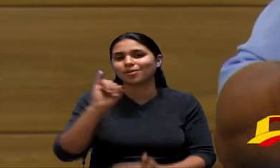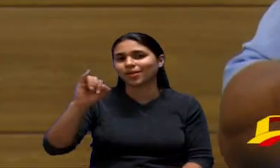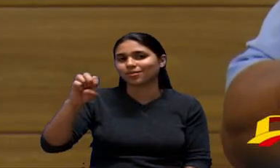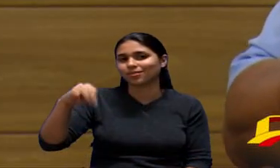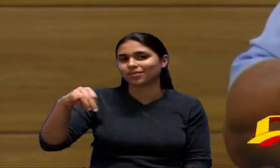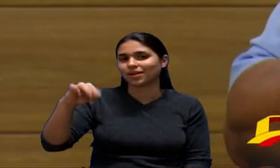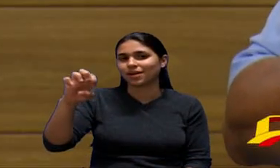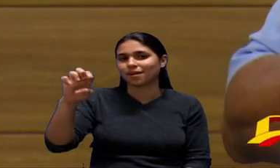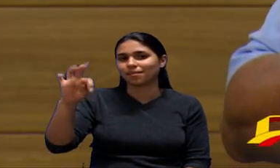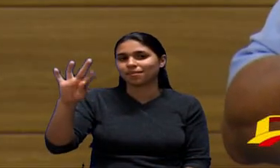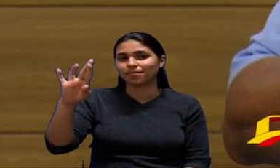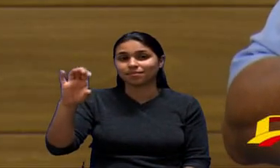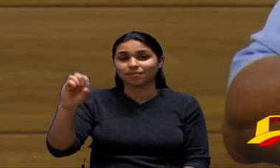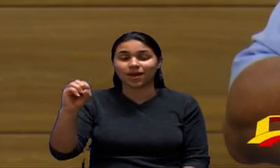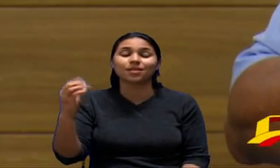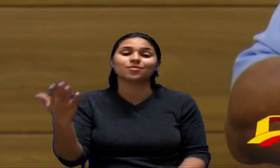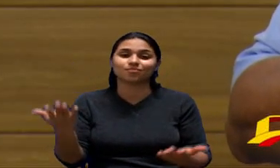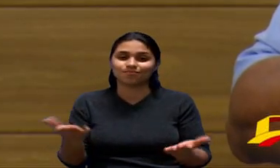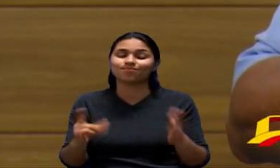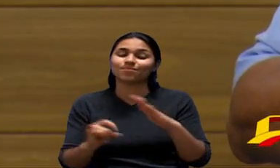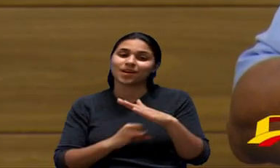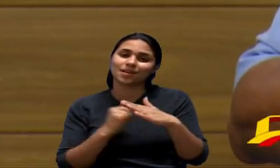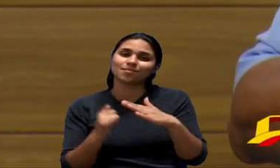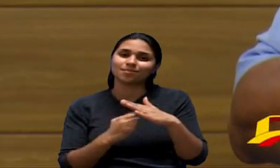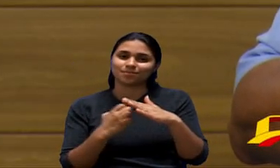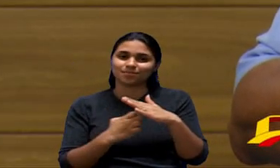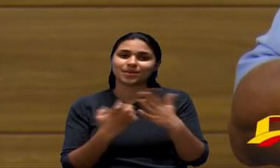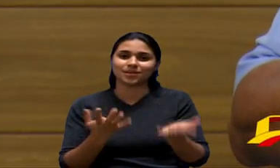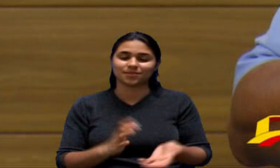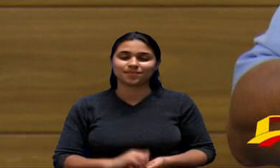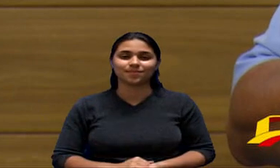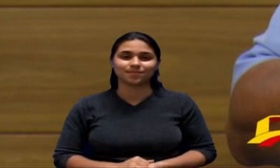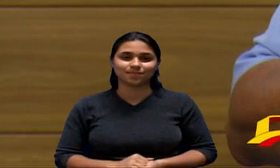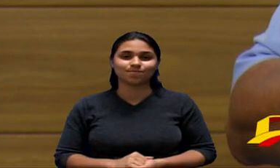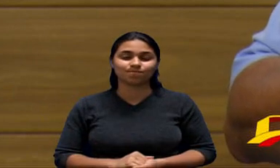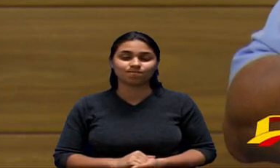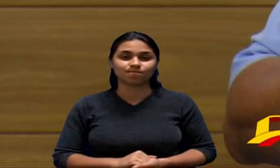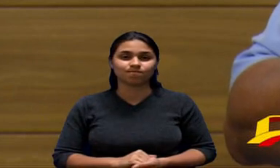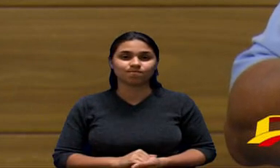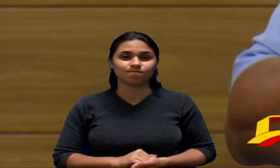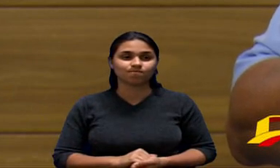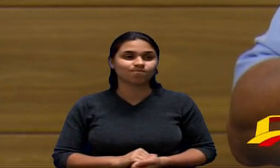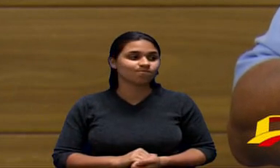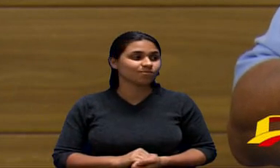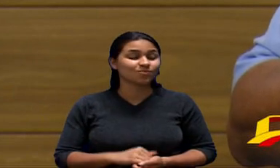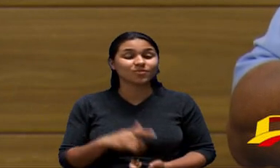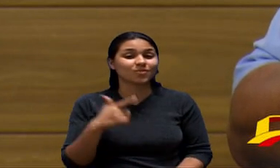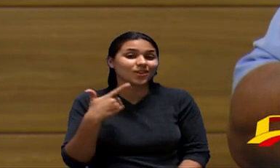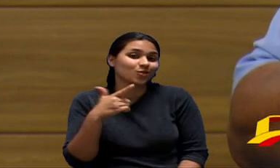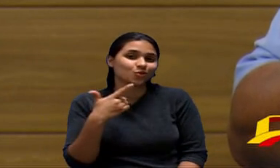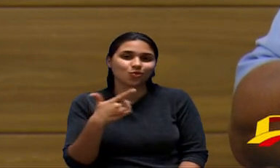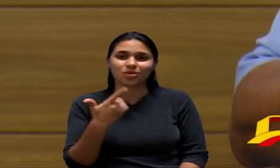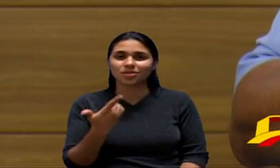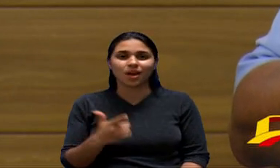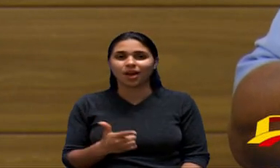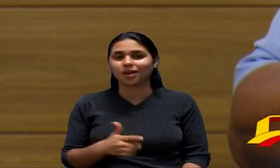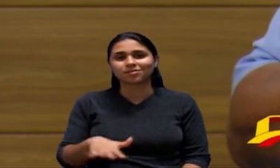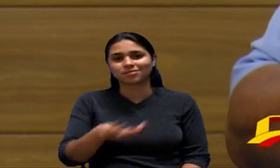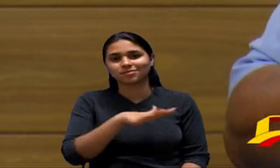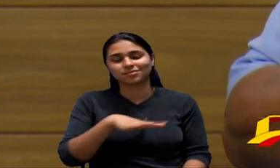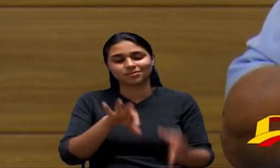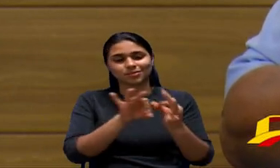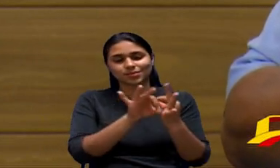aprovada as empresas vão ter dificuldade de de cumprir a lei porque não existe no mercado essa mangueira